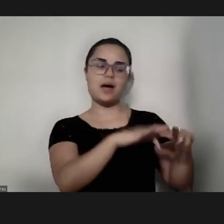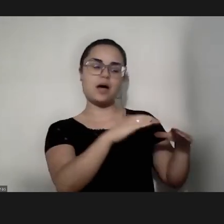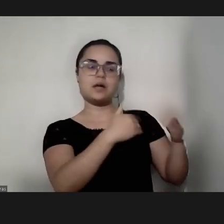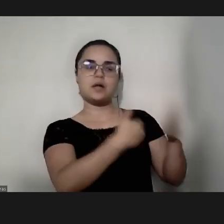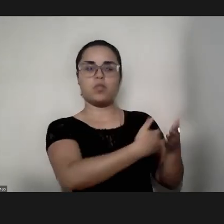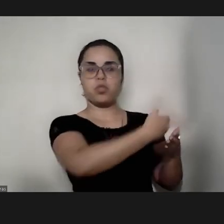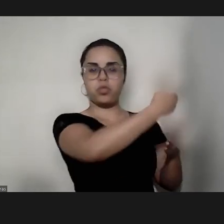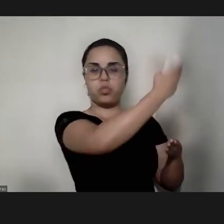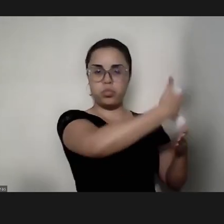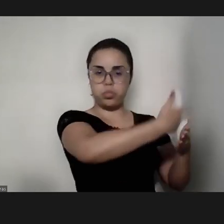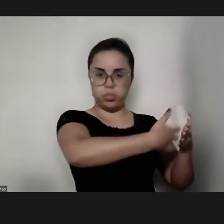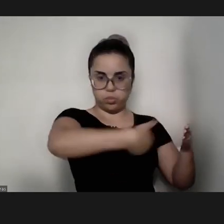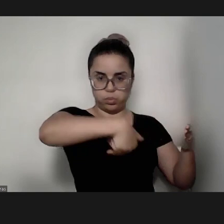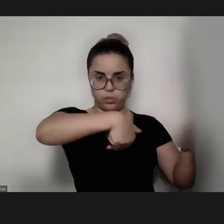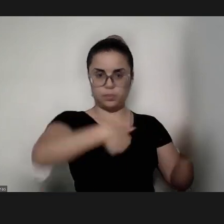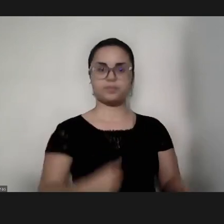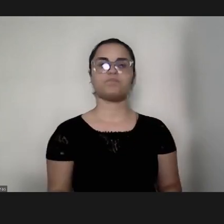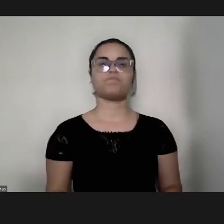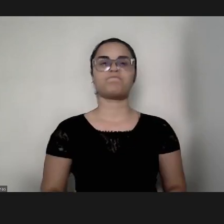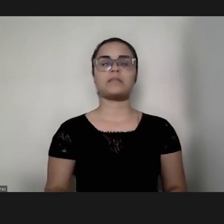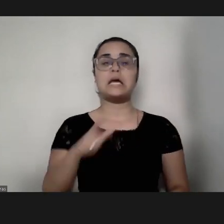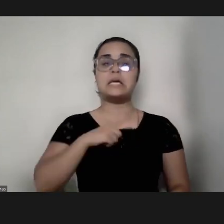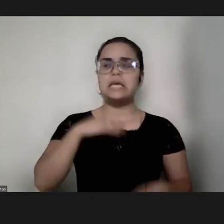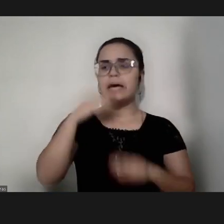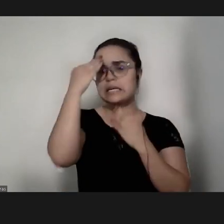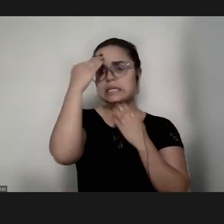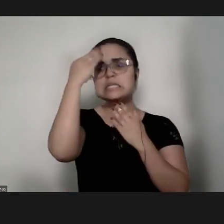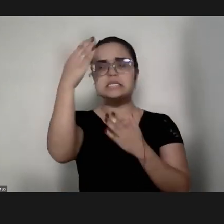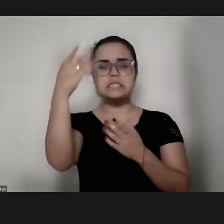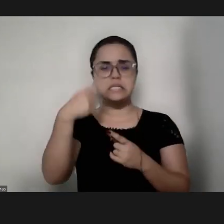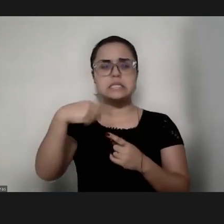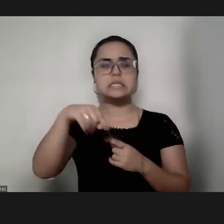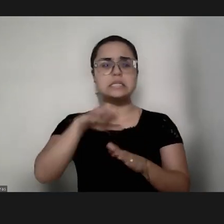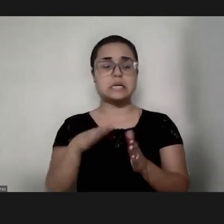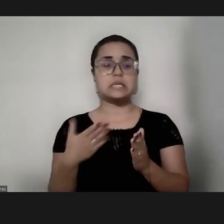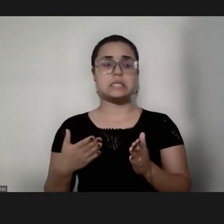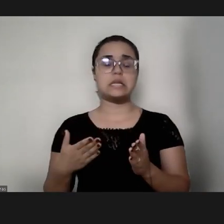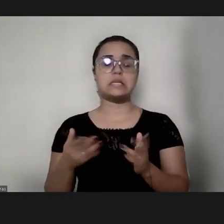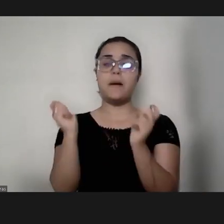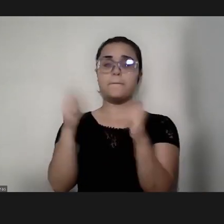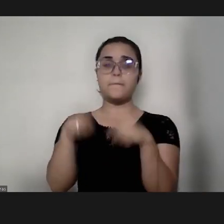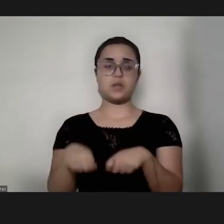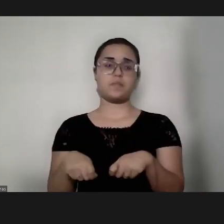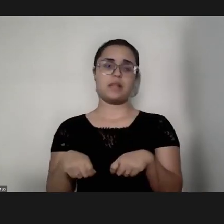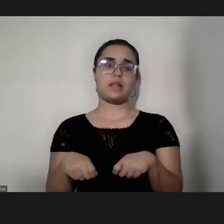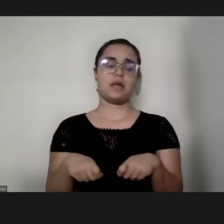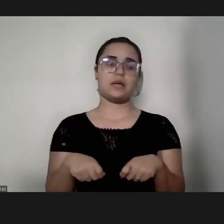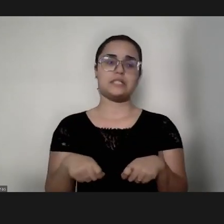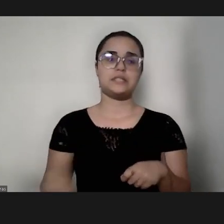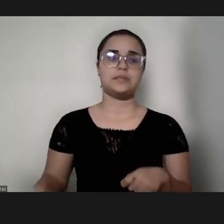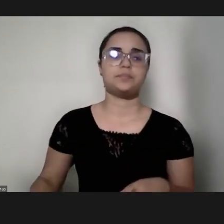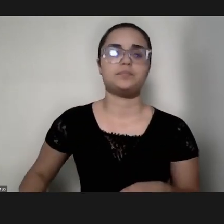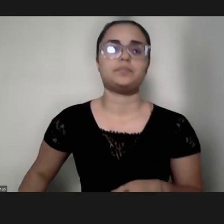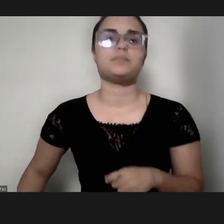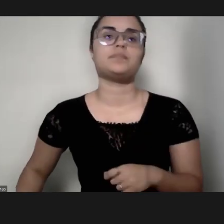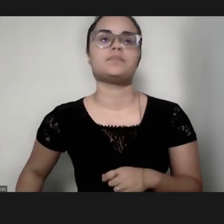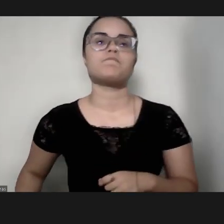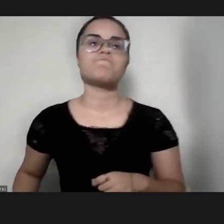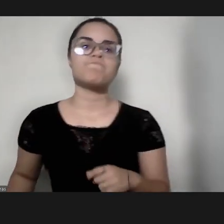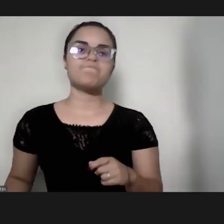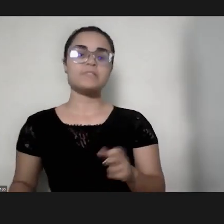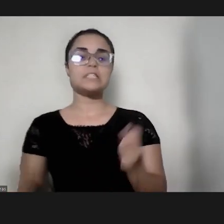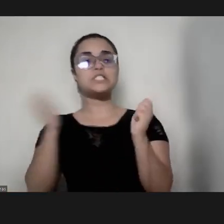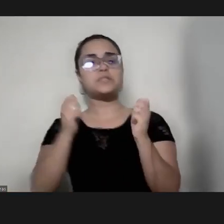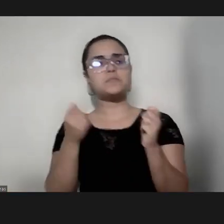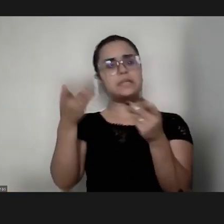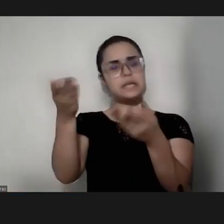E quero agradecer, né? Então, essa oportunidade de poder trazer um